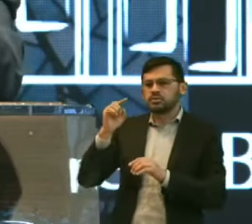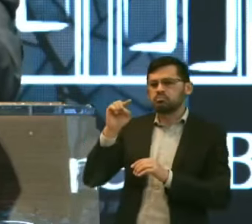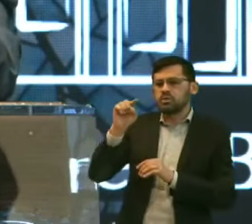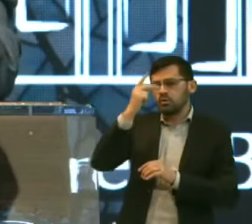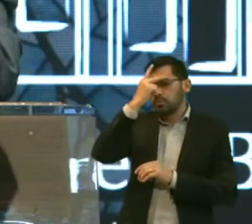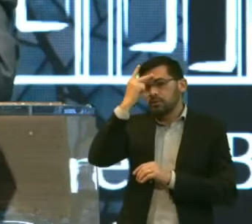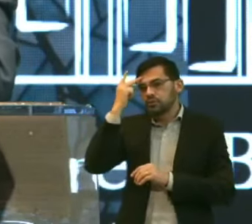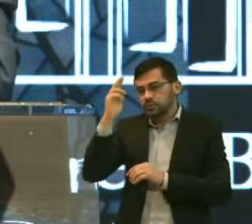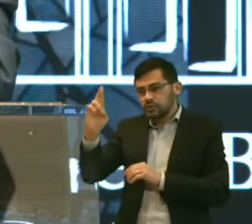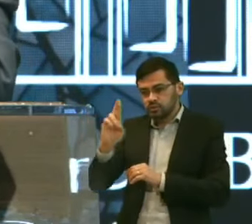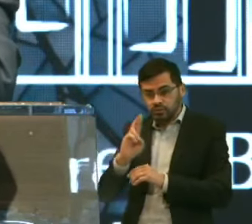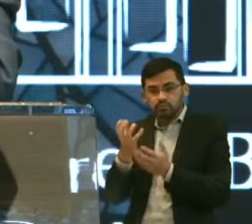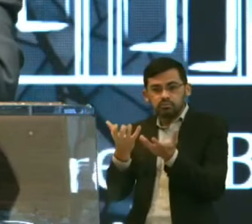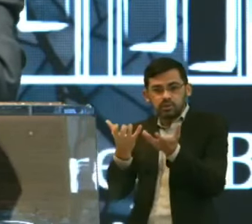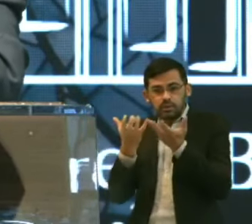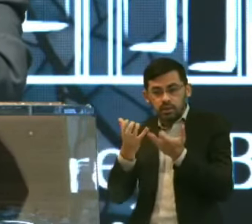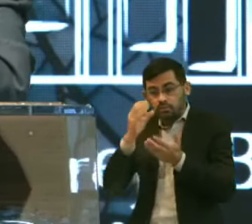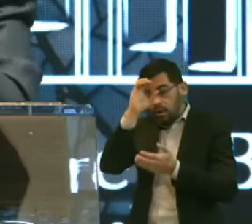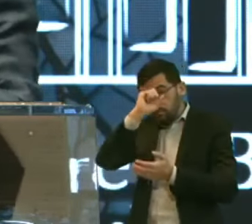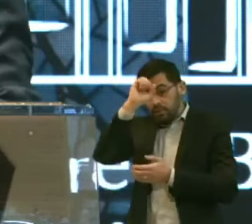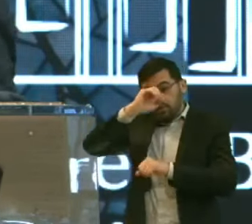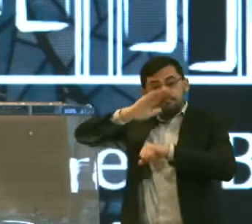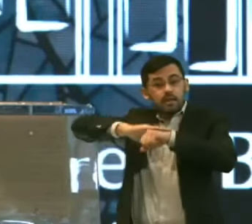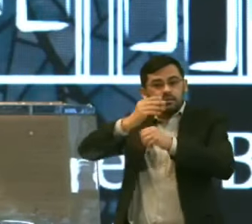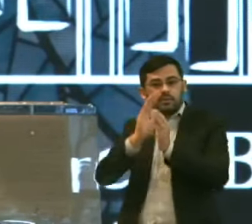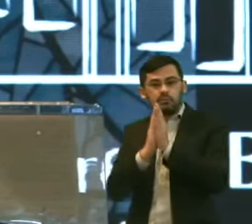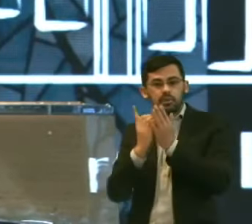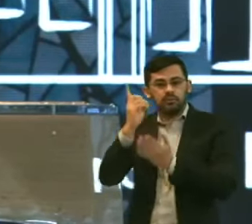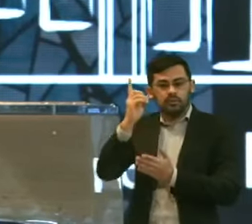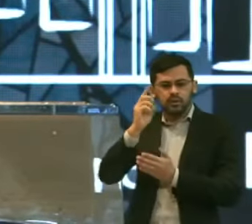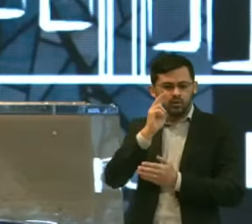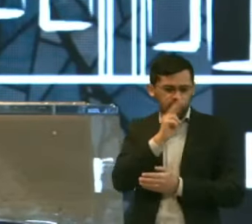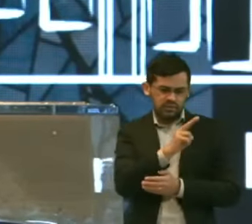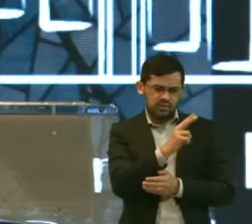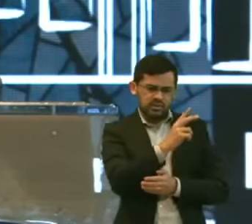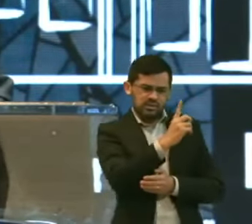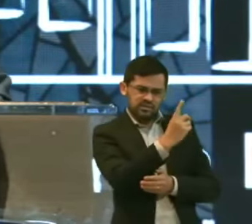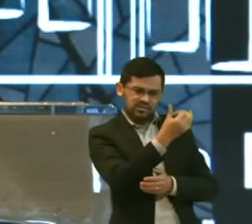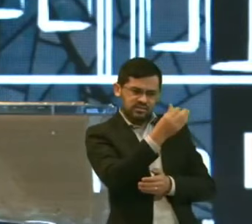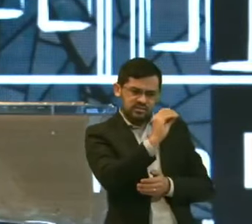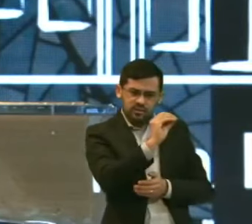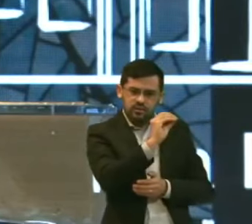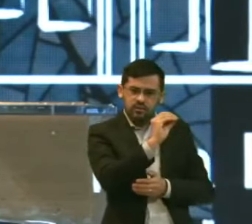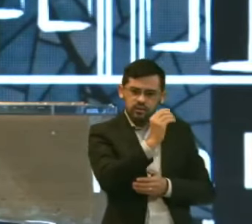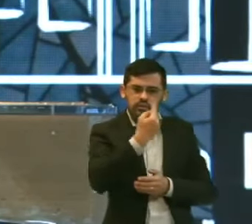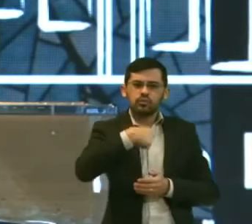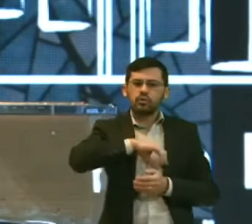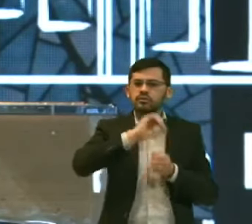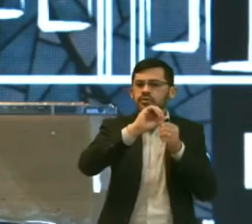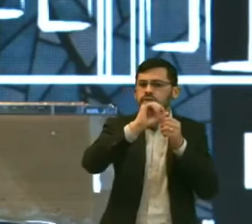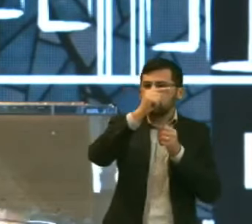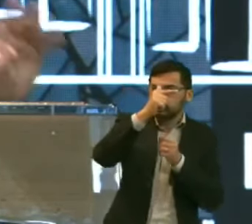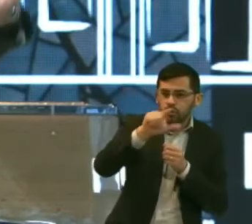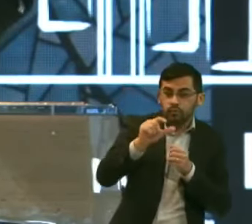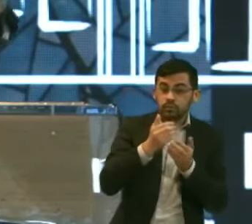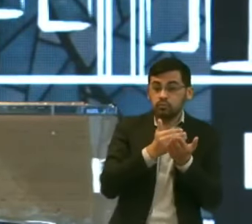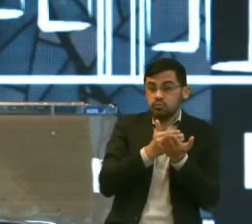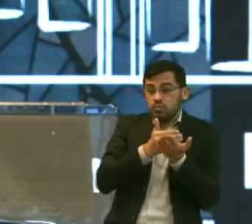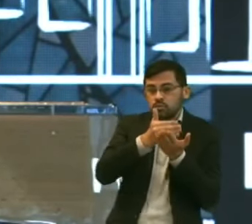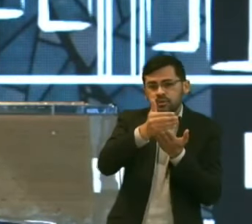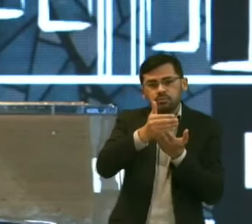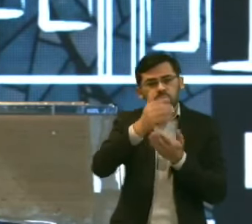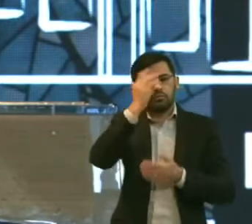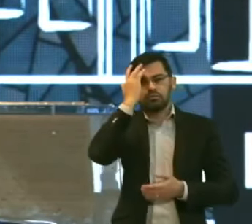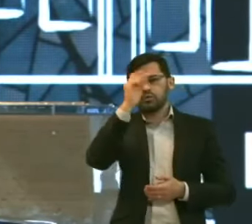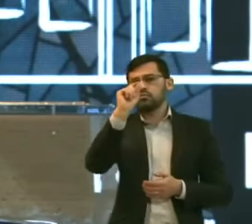pessoas responderam que queriam o discípulo lado Quando eu vi esse 160 Eu falei, pela fé nós vamos fazer de novo Começamos a campanha Não sei o que vai